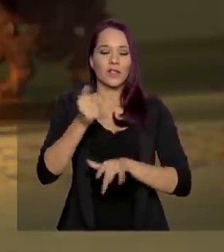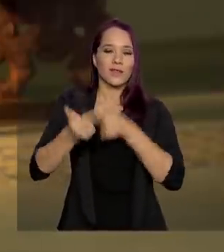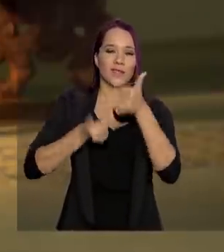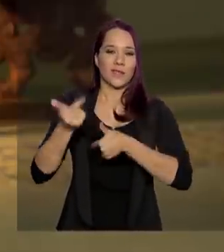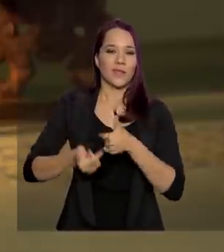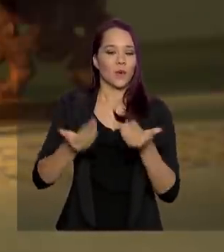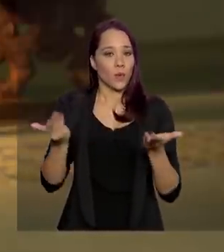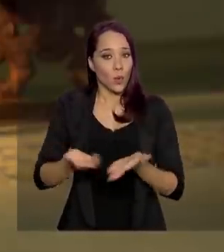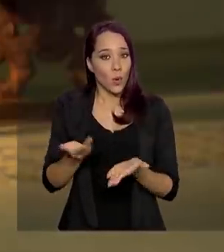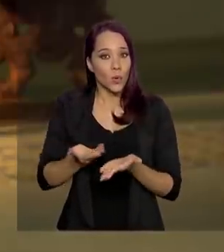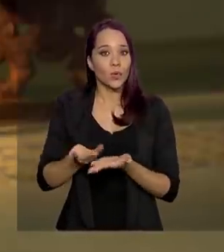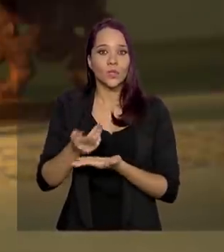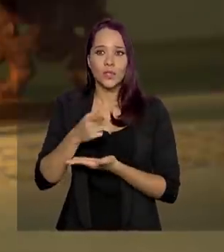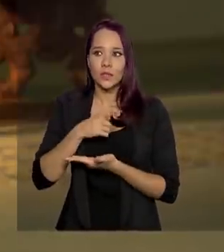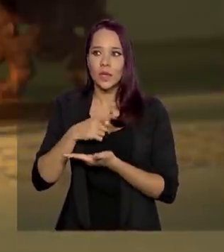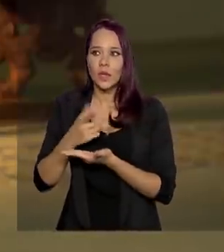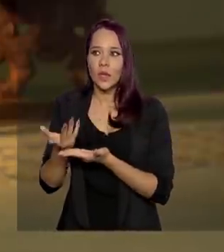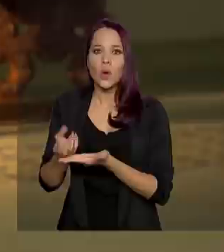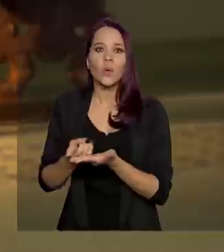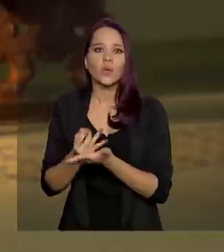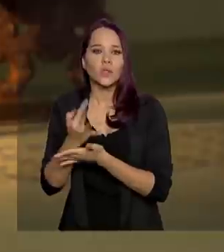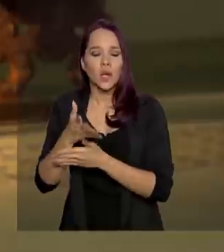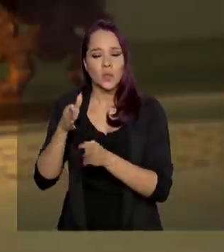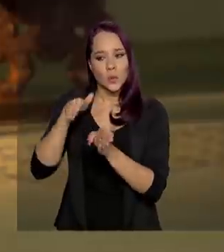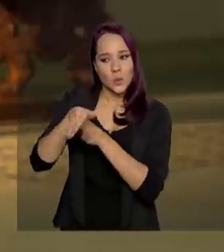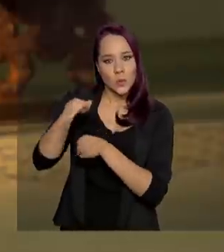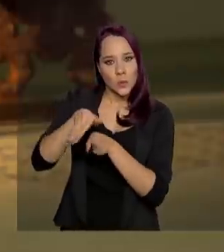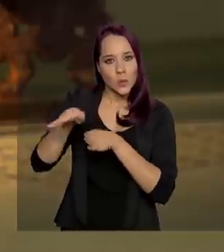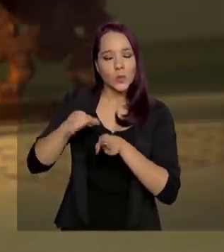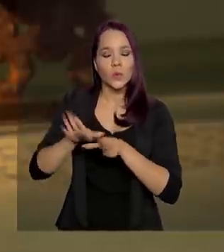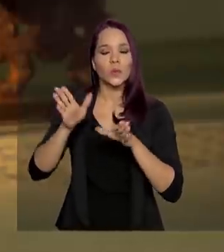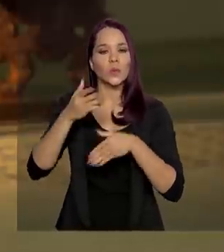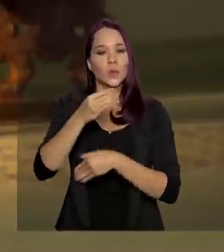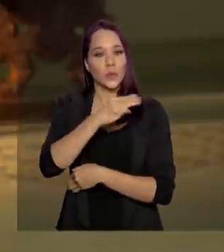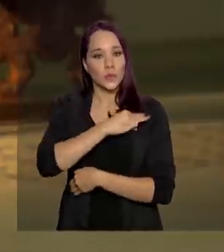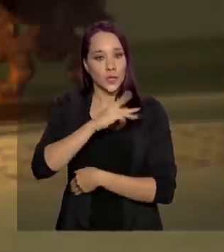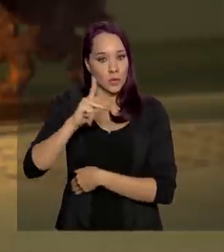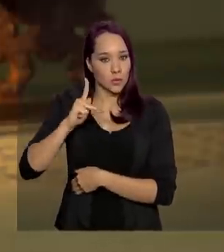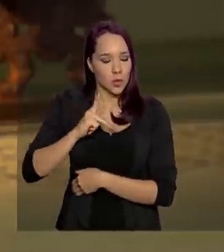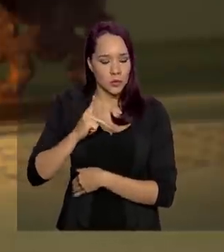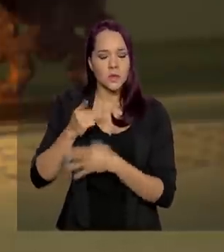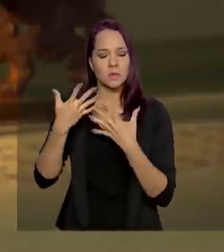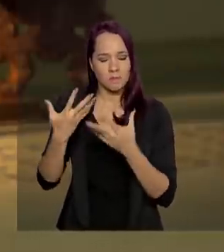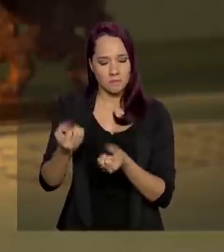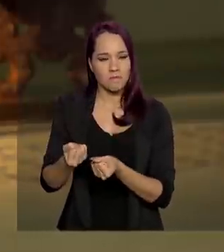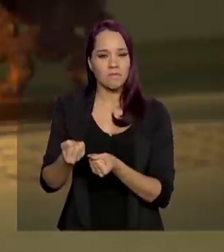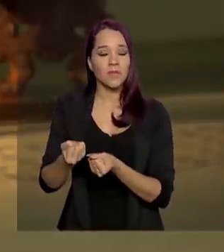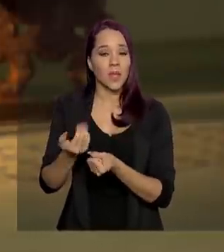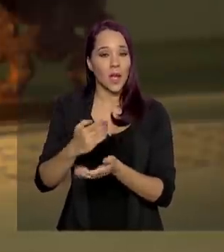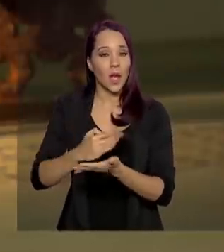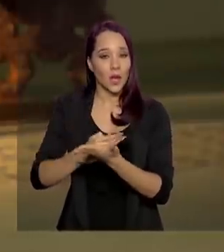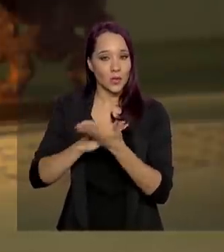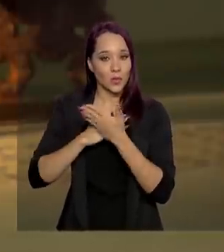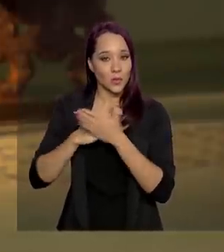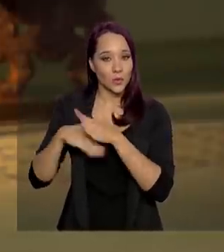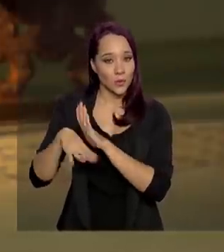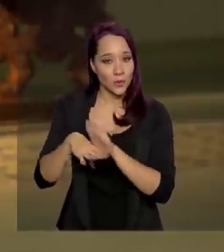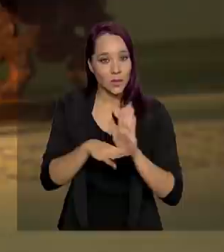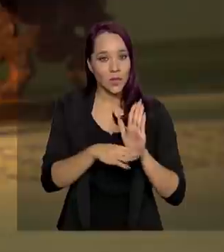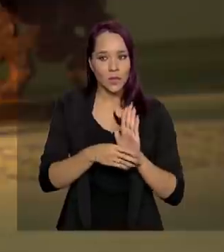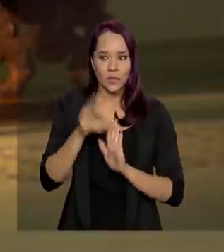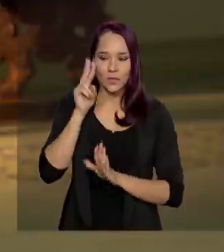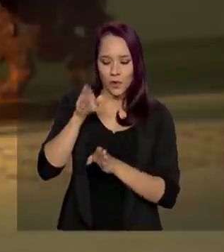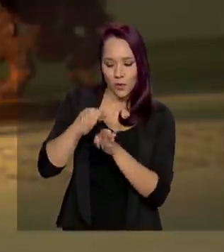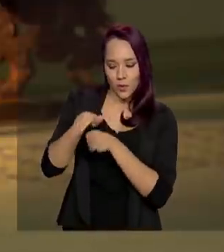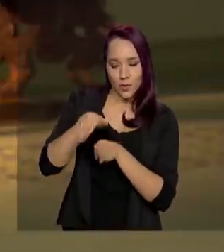nós recebemos uma quantidade significativa de recomendações do Ministério Público. São sempre muito bem-vindas, nos ajudam. E, quando a gente vê a